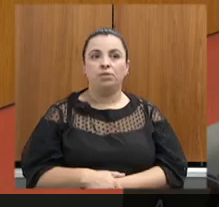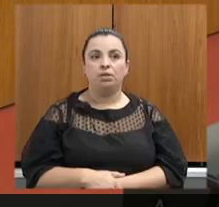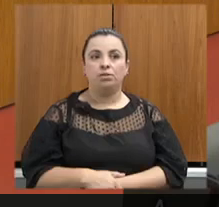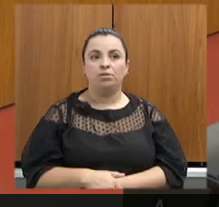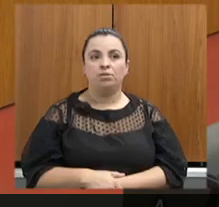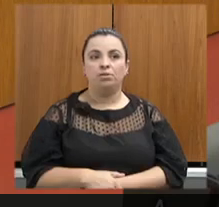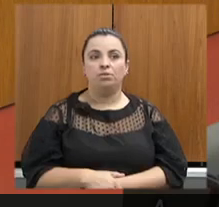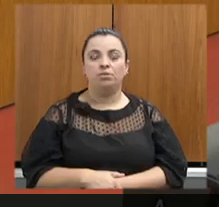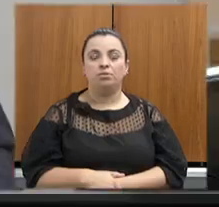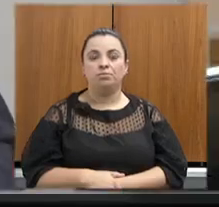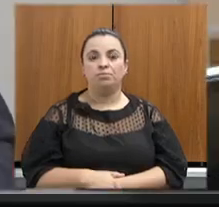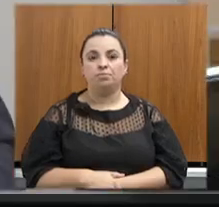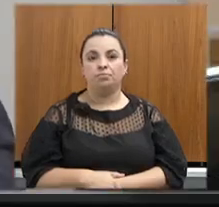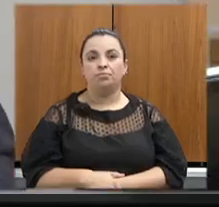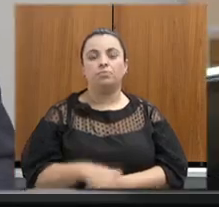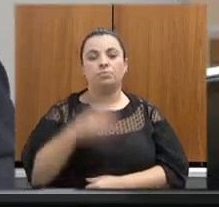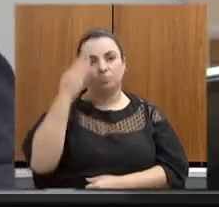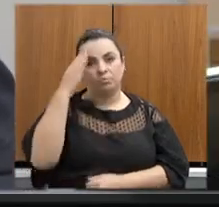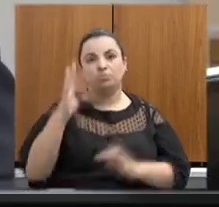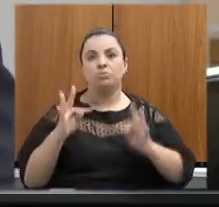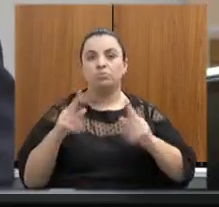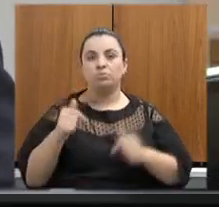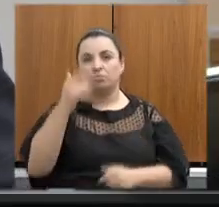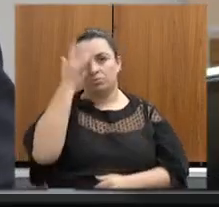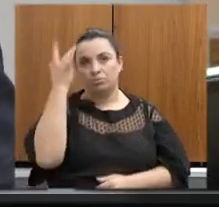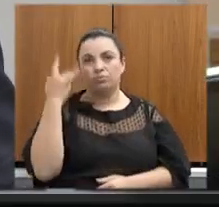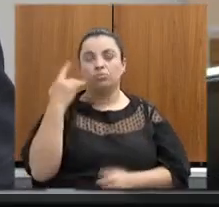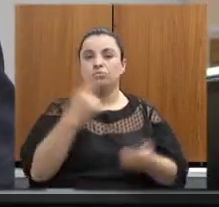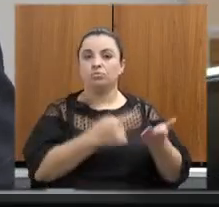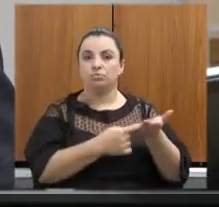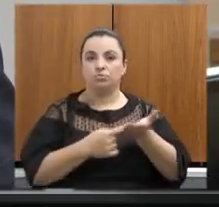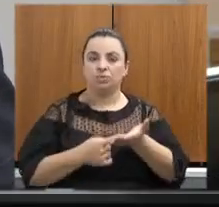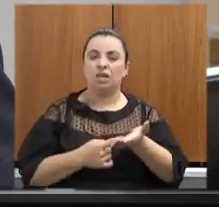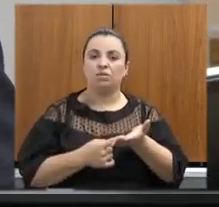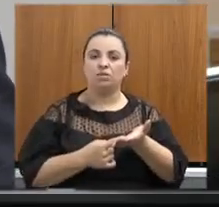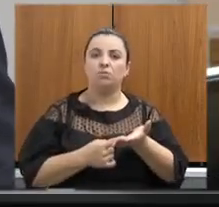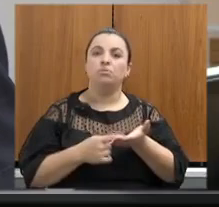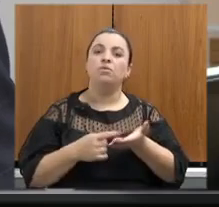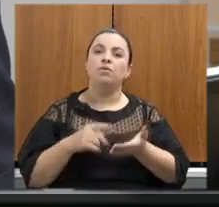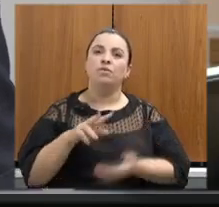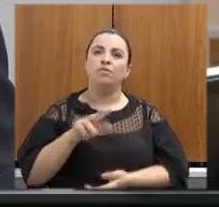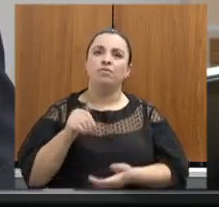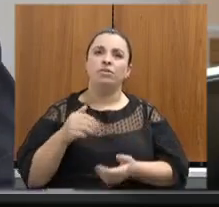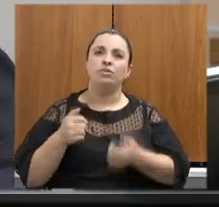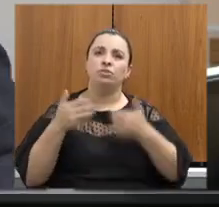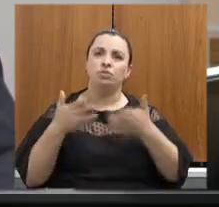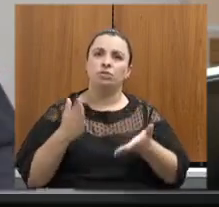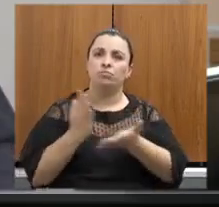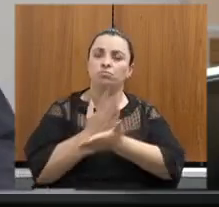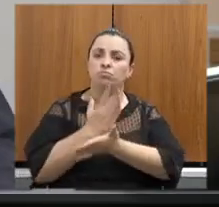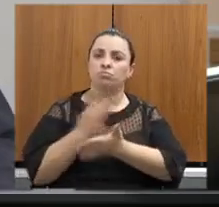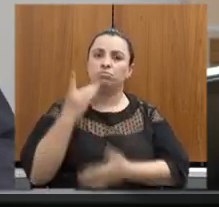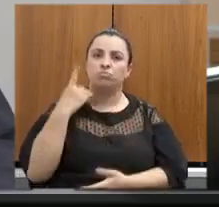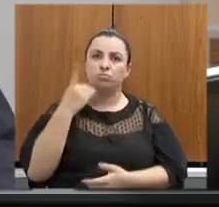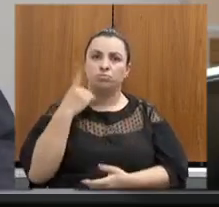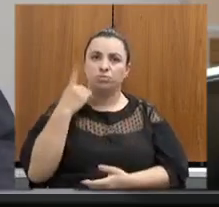Eu peço aos convidados, devem chegar aqui alguns deputados, para que possam